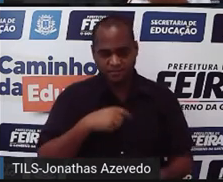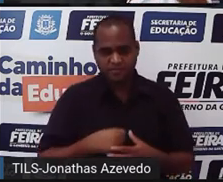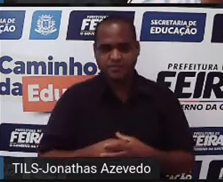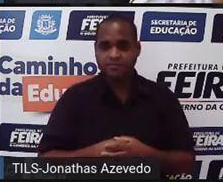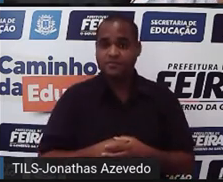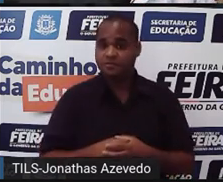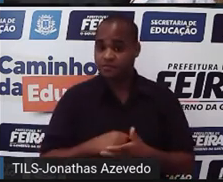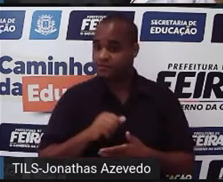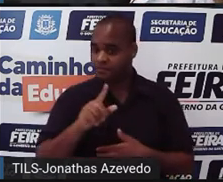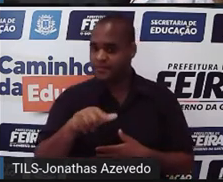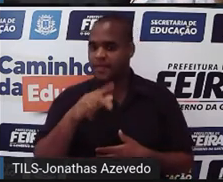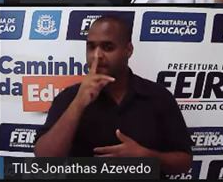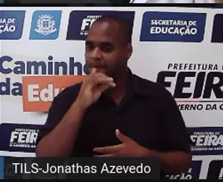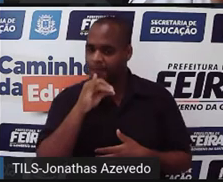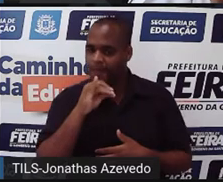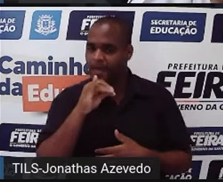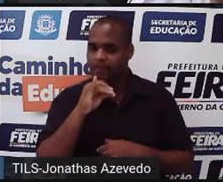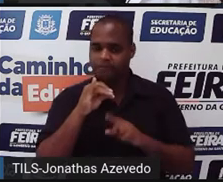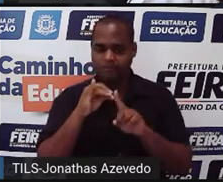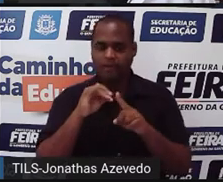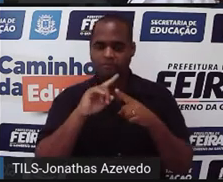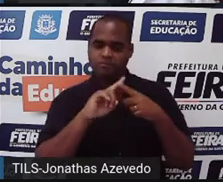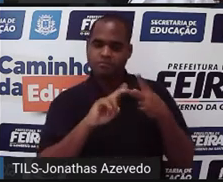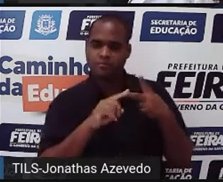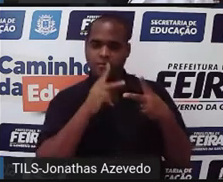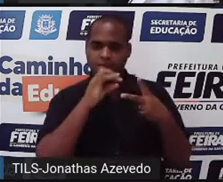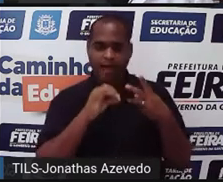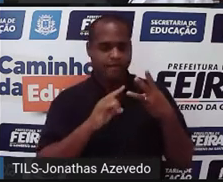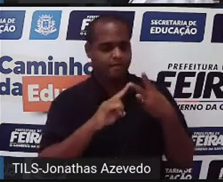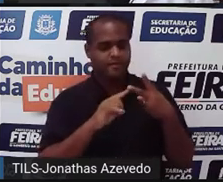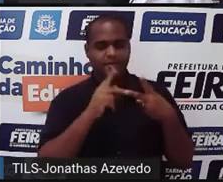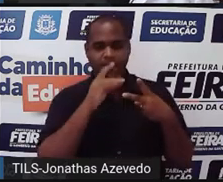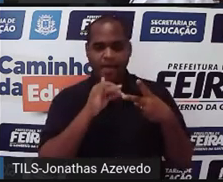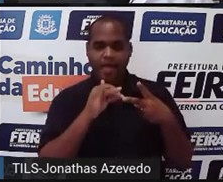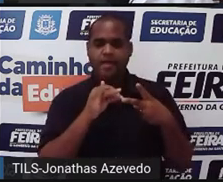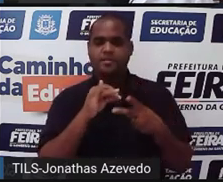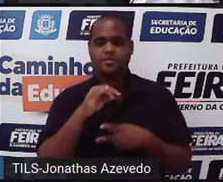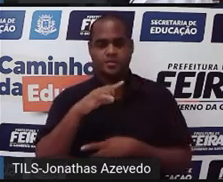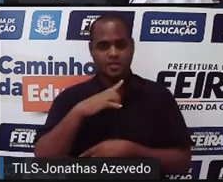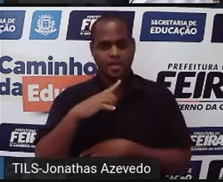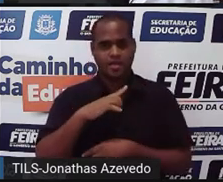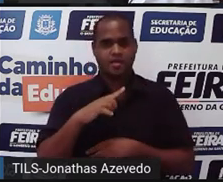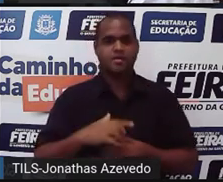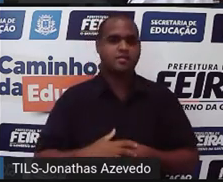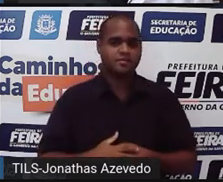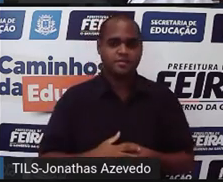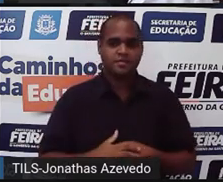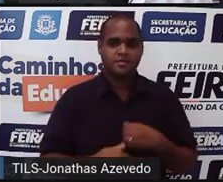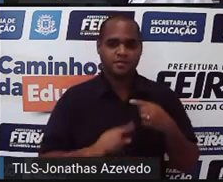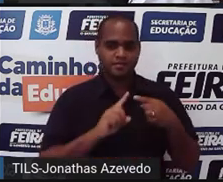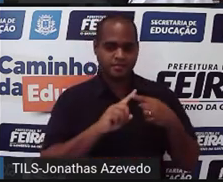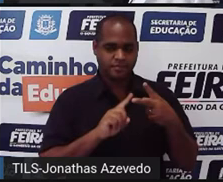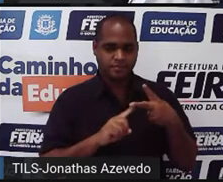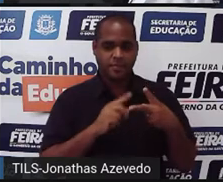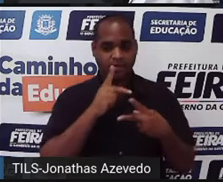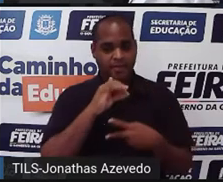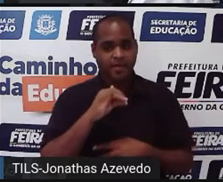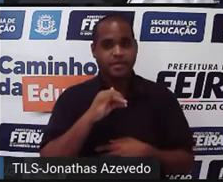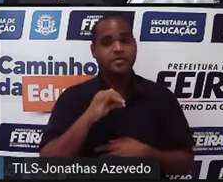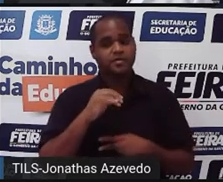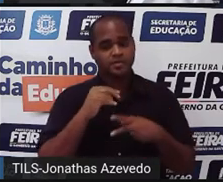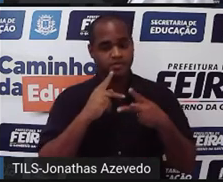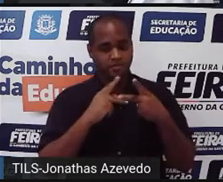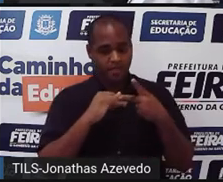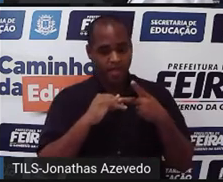pais. Ó. Como disse no probleminha. E agora, esse pai aqui, ó. Que eu puxei aqui para o filho, né?